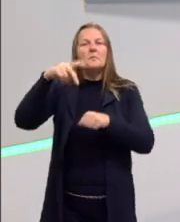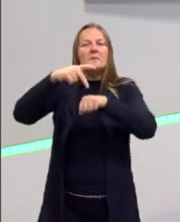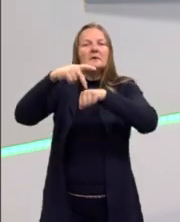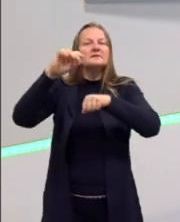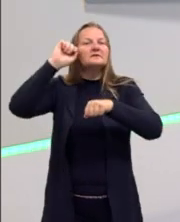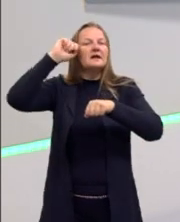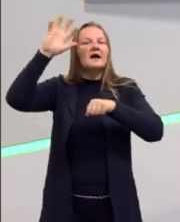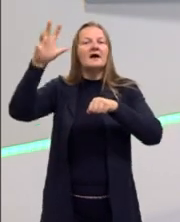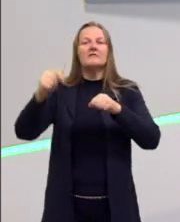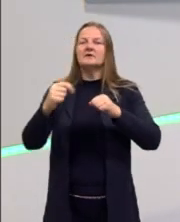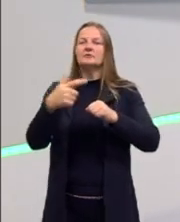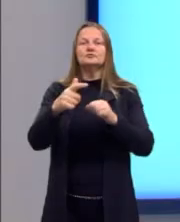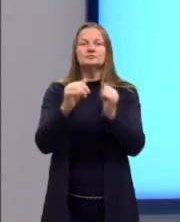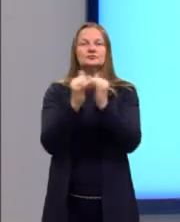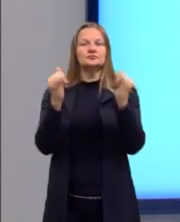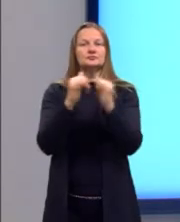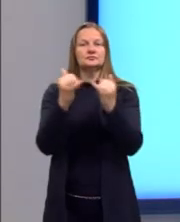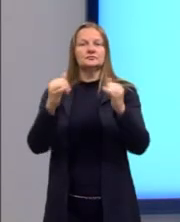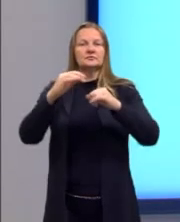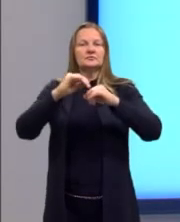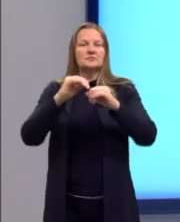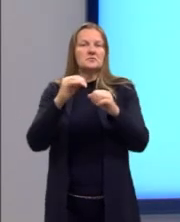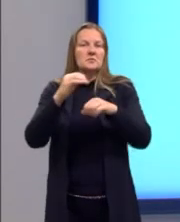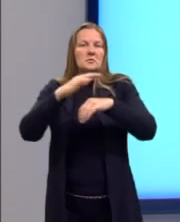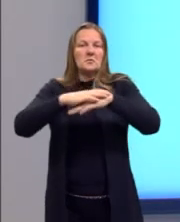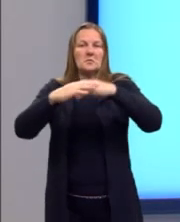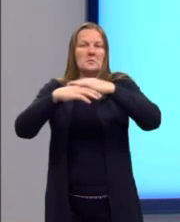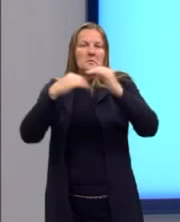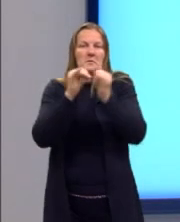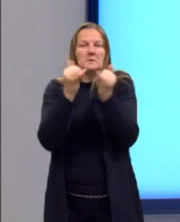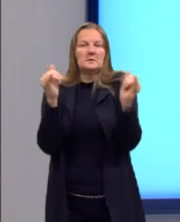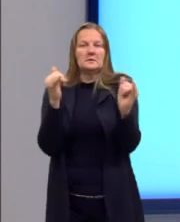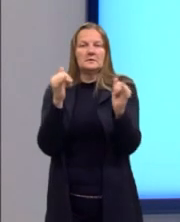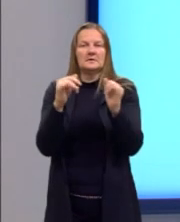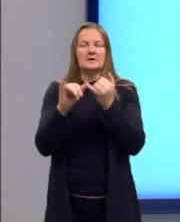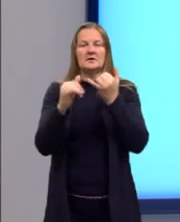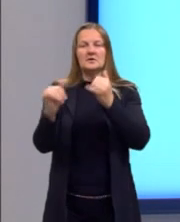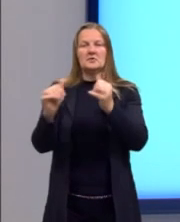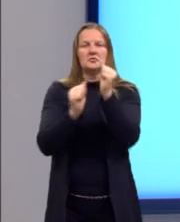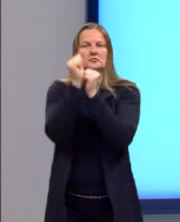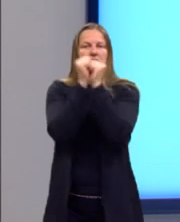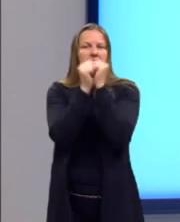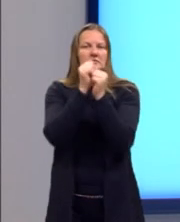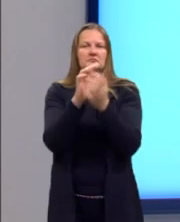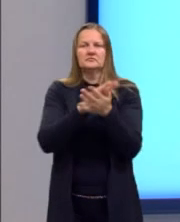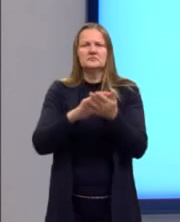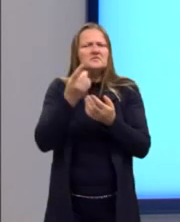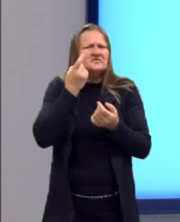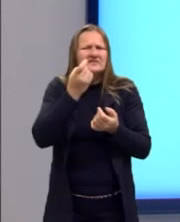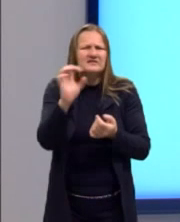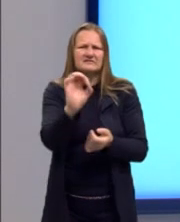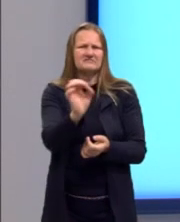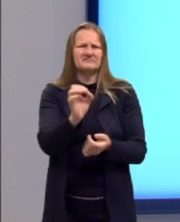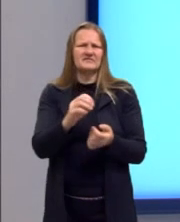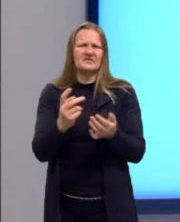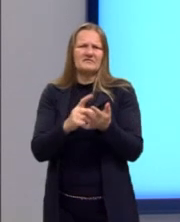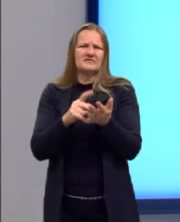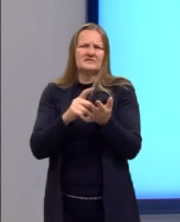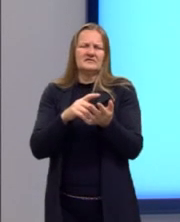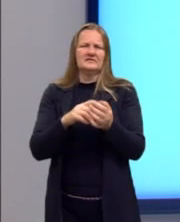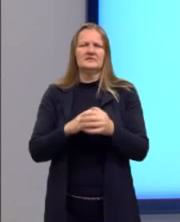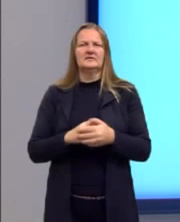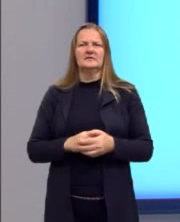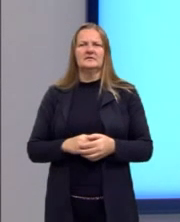não tinham construído uma infraestrutura energética nesse nível industrial. Eles ainda não tinham feito a sua própria revolução